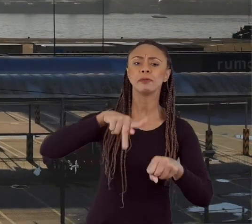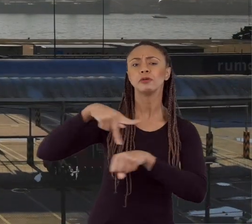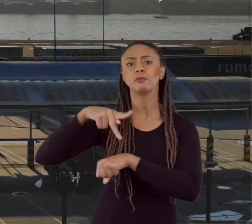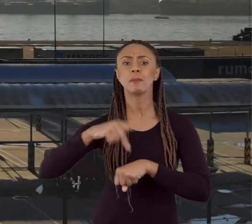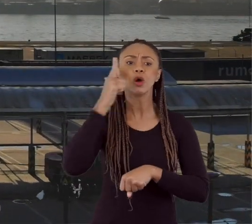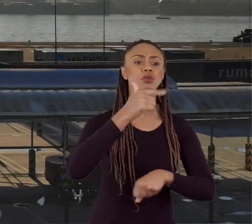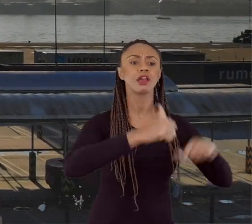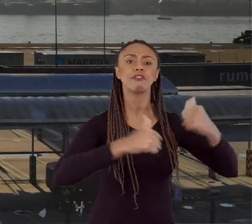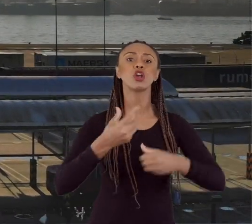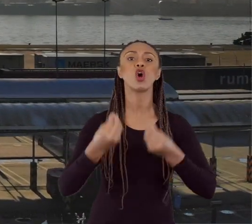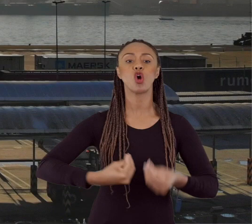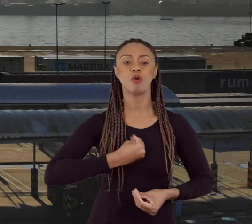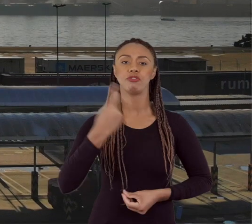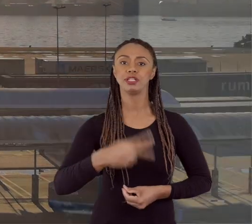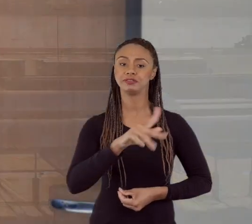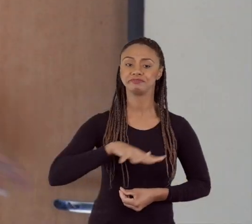avaliação de qualidade ambiental.